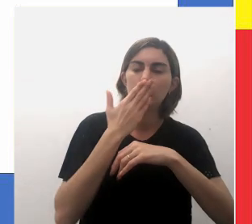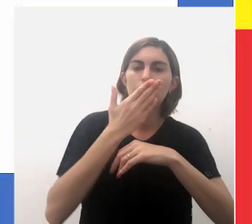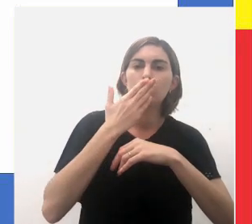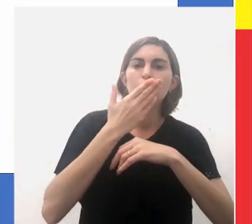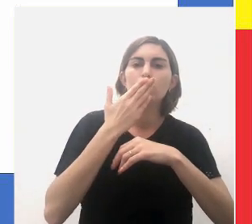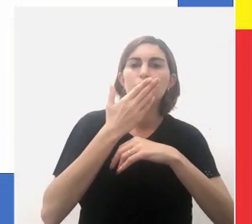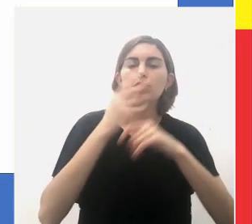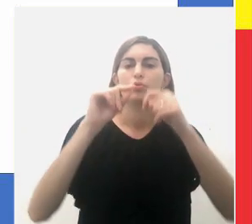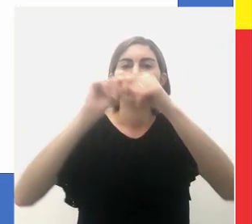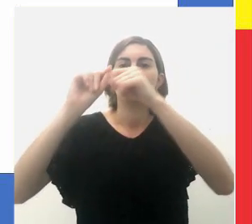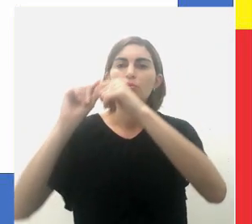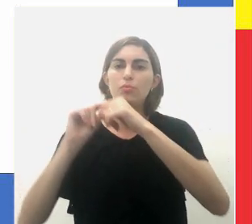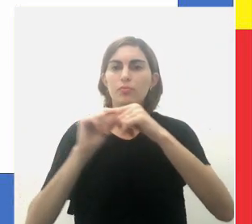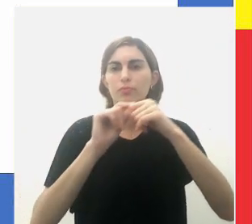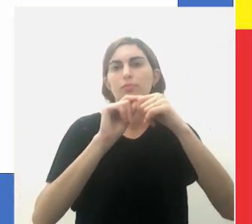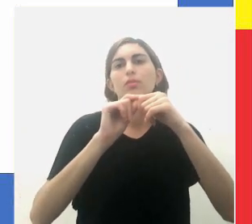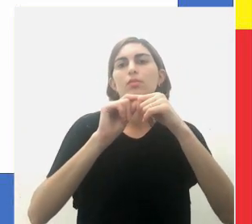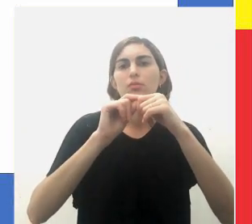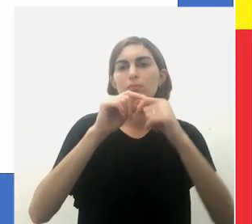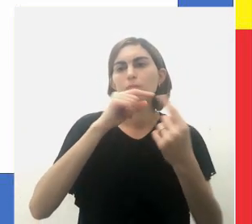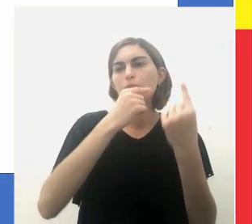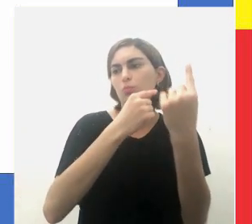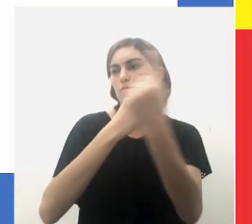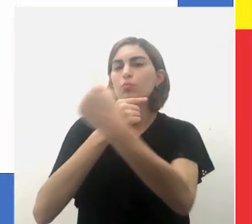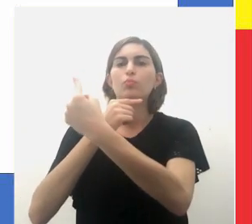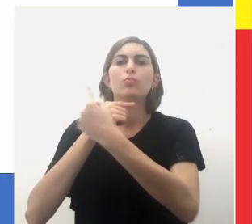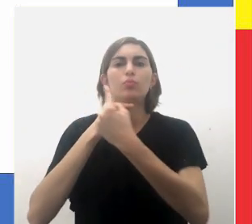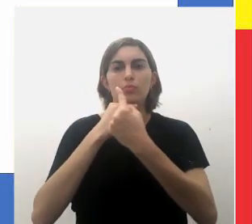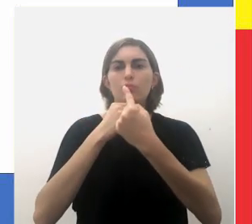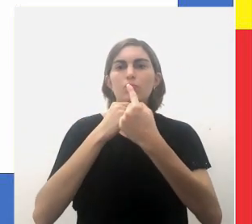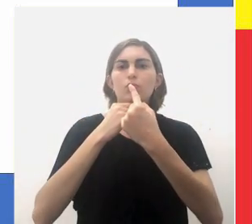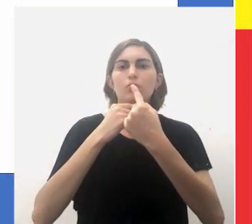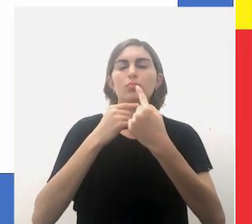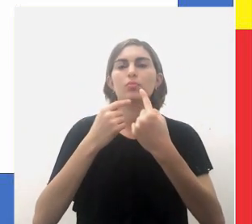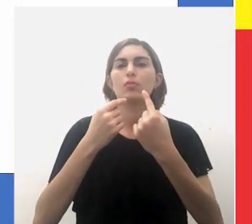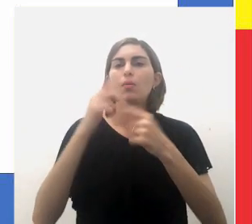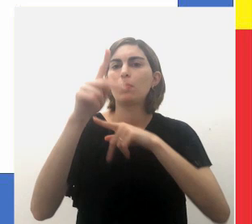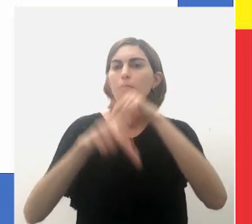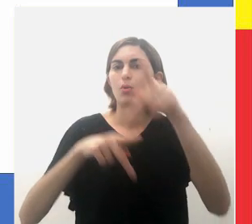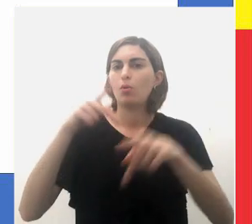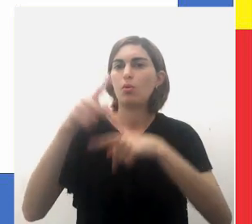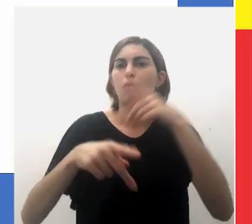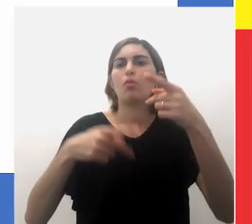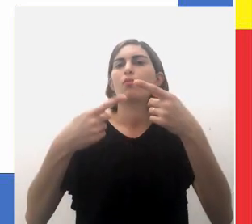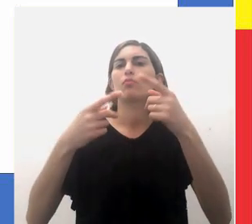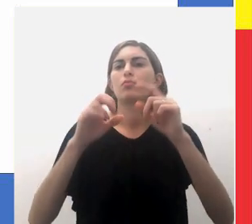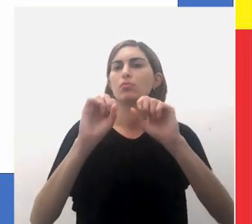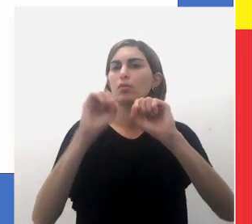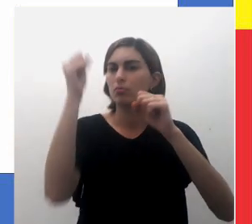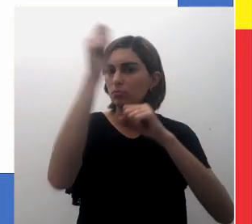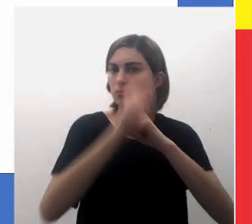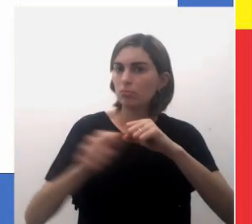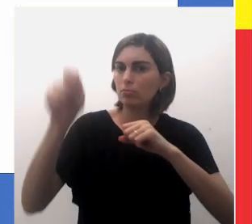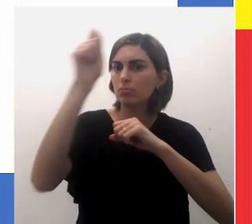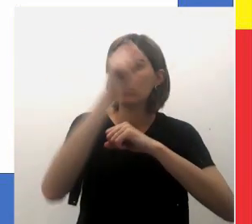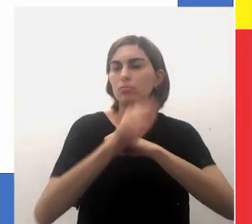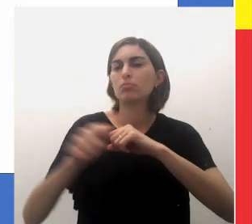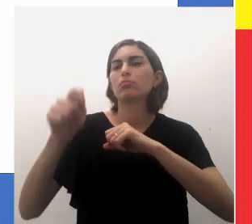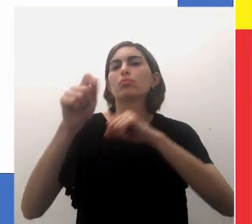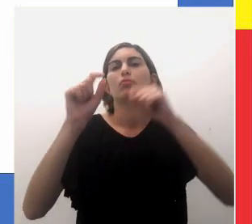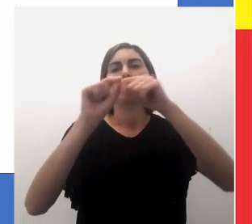se façam, sejam indivíduos, comunidades, povos ou associações,